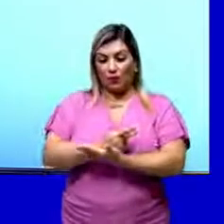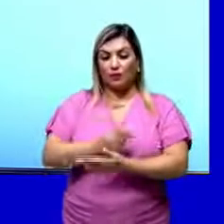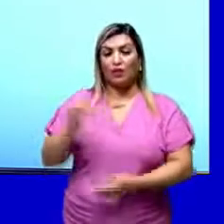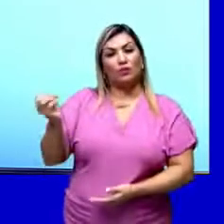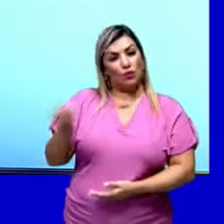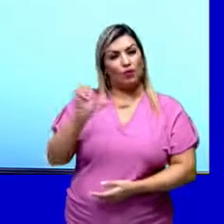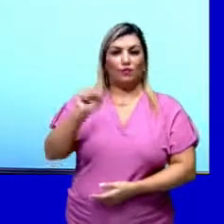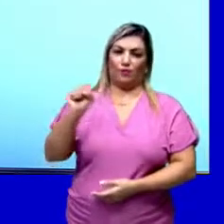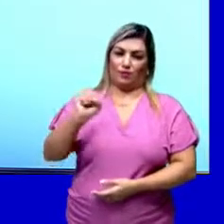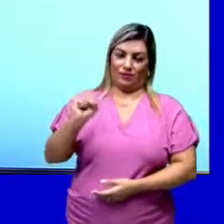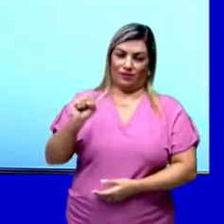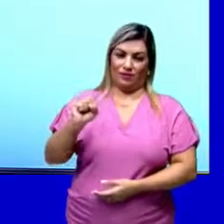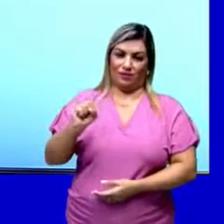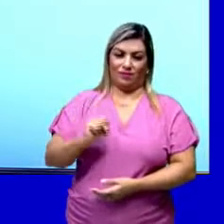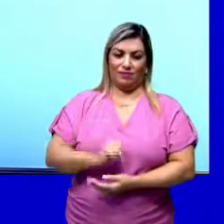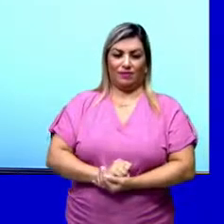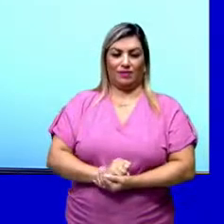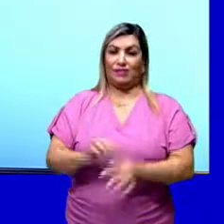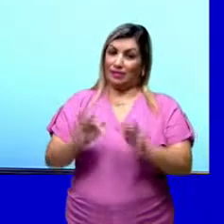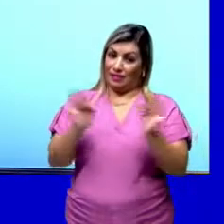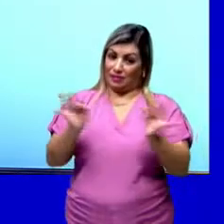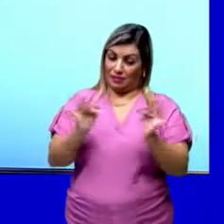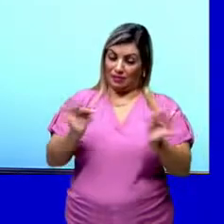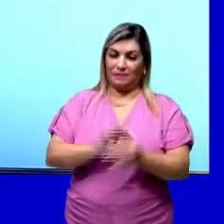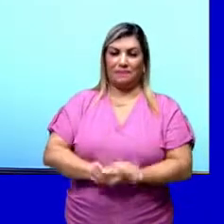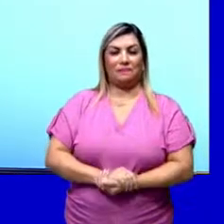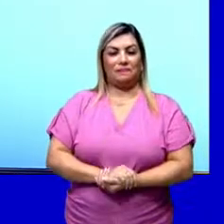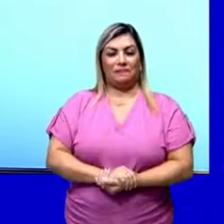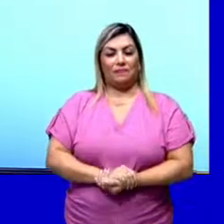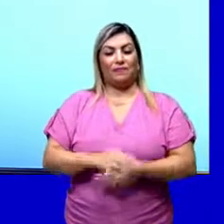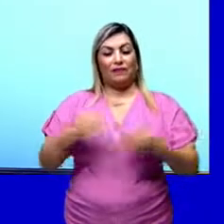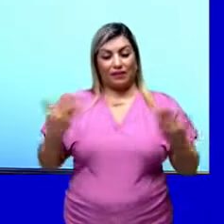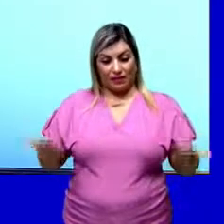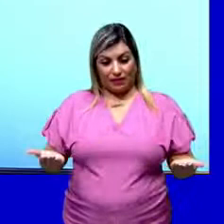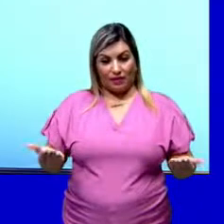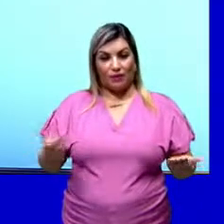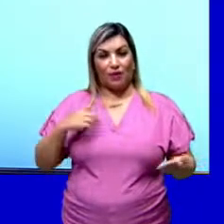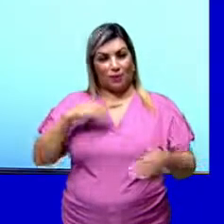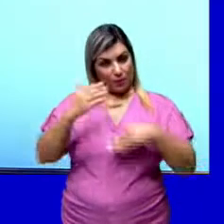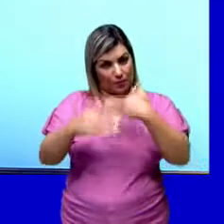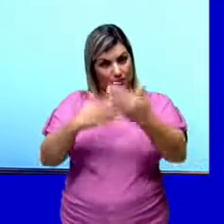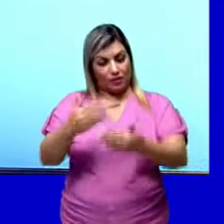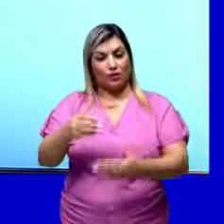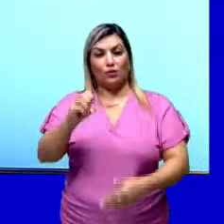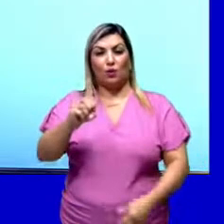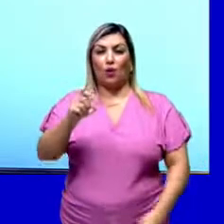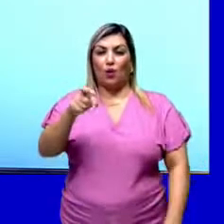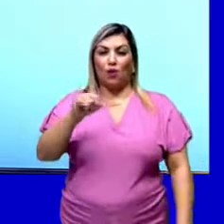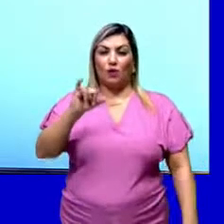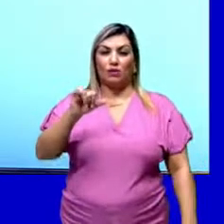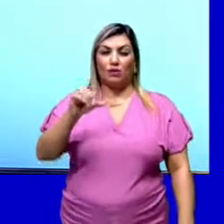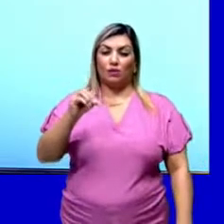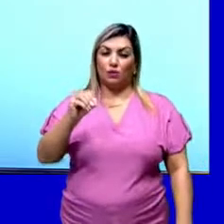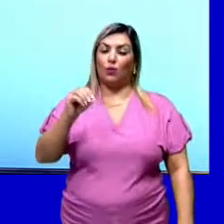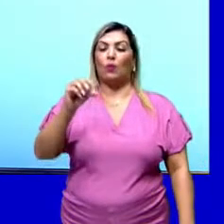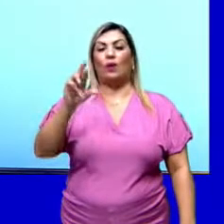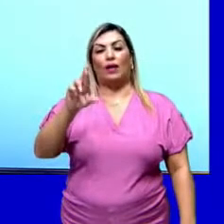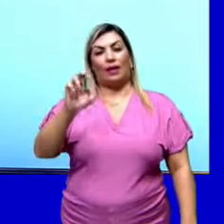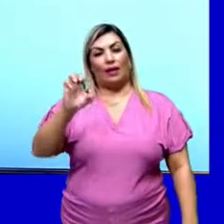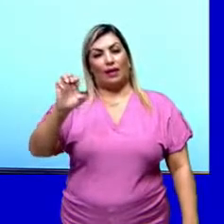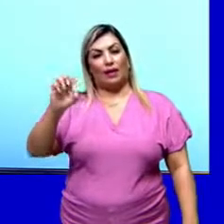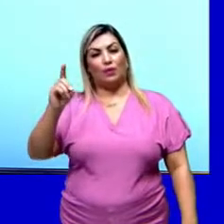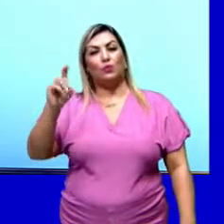a nova substância simples, tá certo? Então, esse é um processo de oxirredução. Então, é por isso